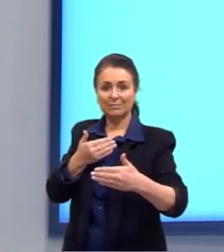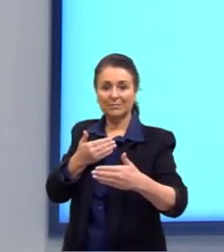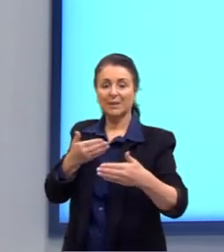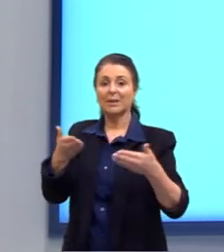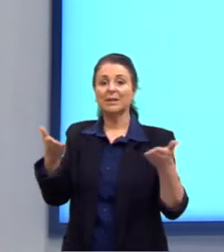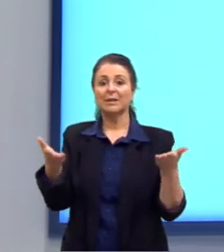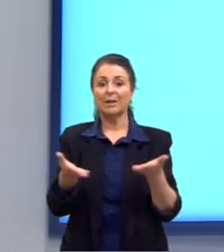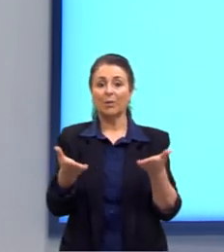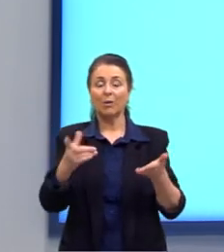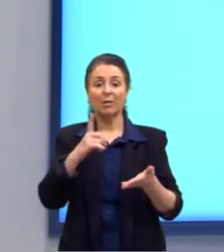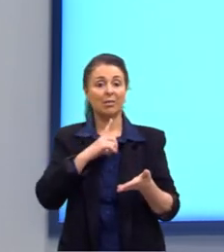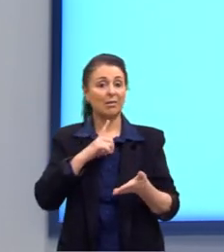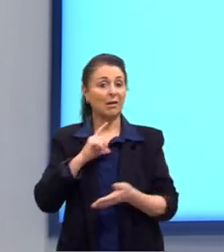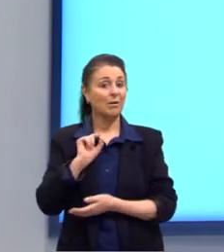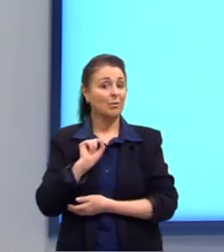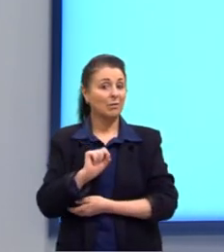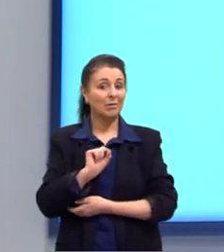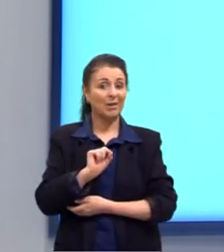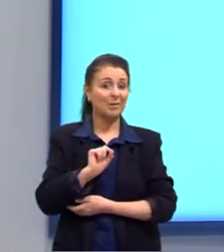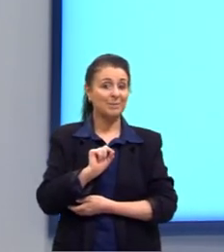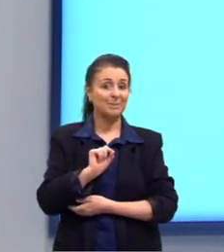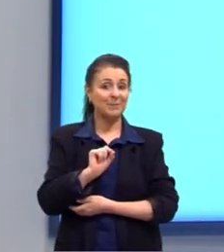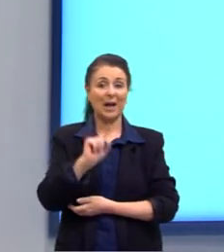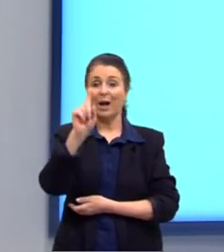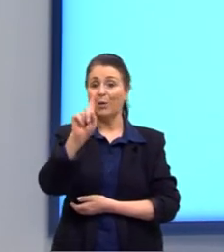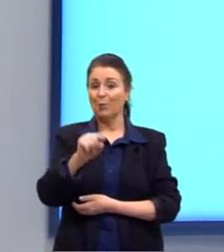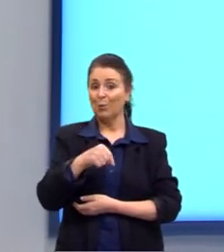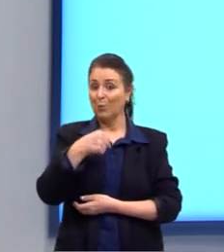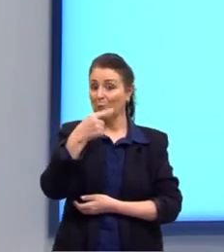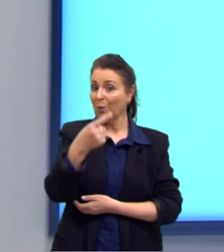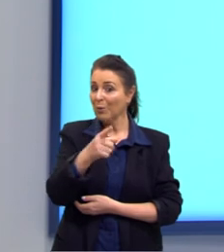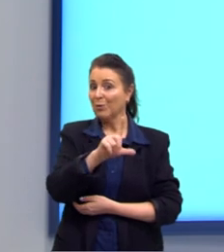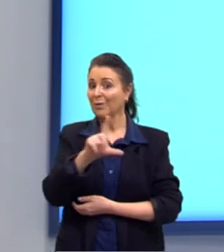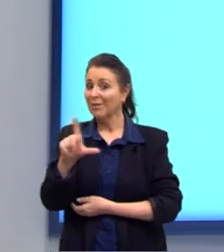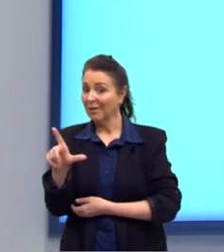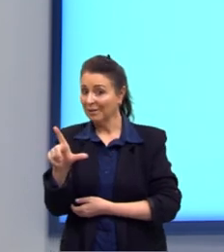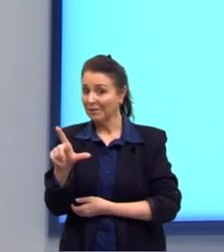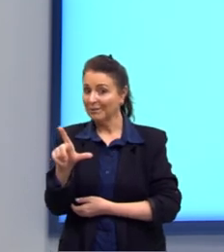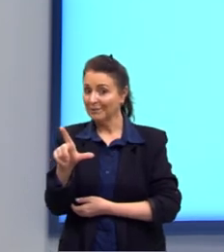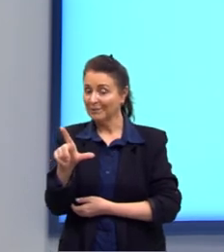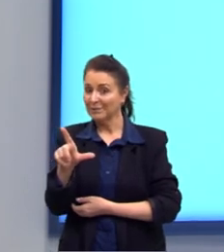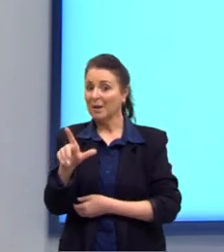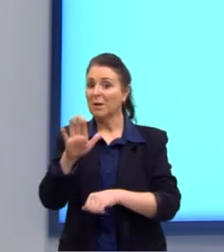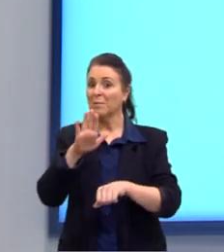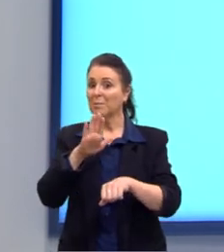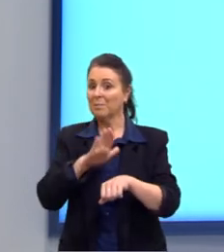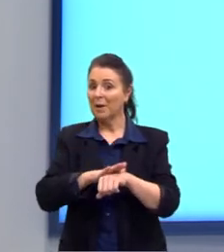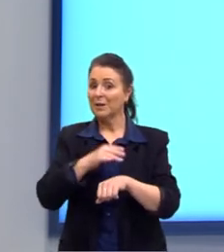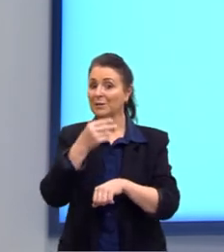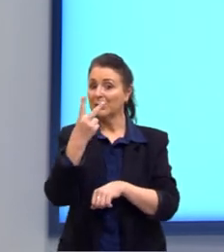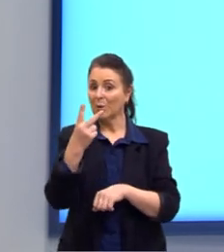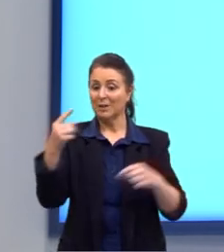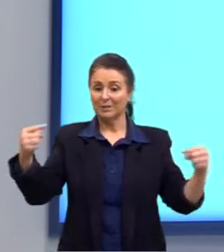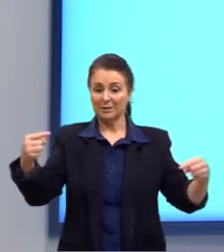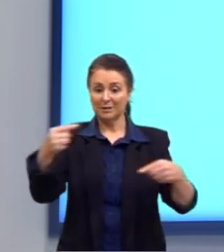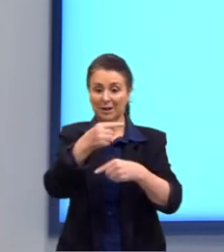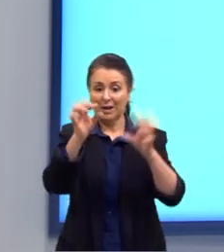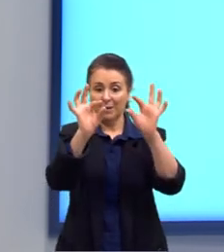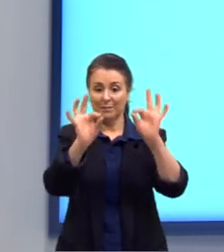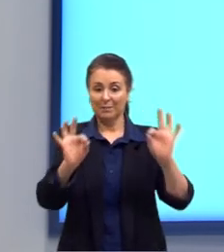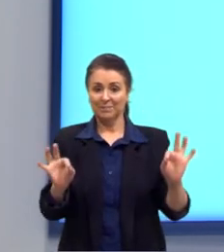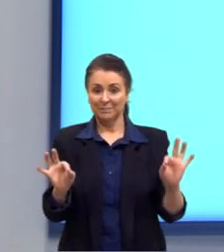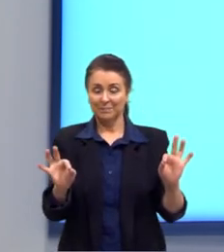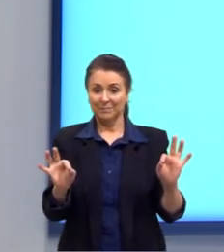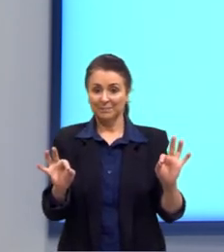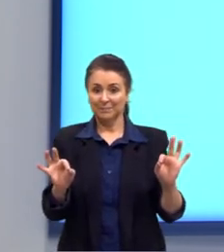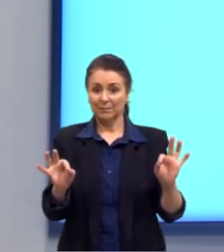E agora nós temos ainda a outra lateral que nós não contamos. Então, mais dois trapézios, tá?